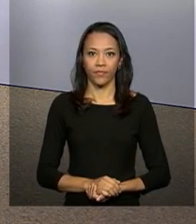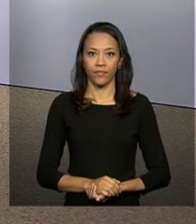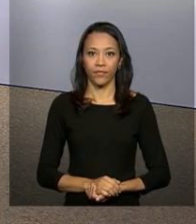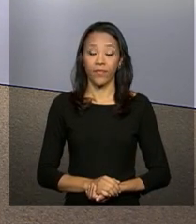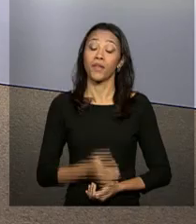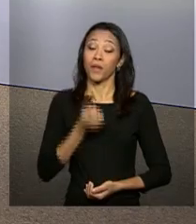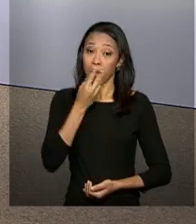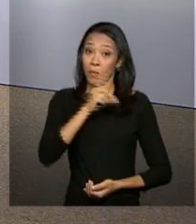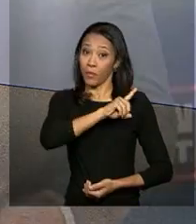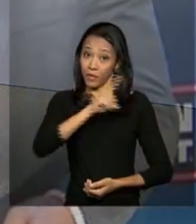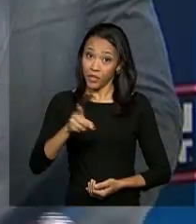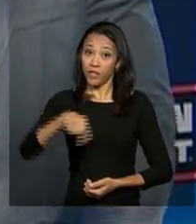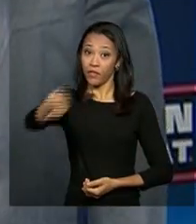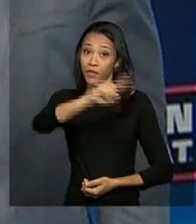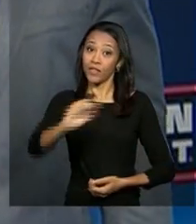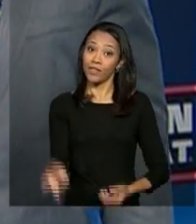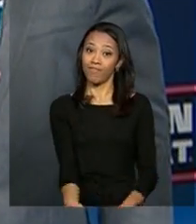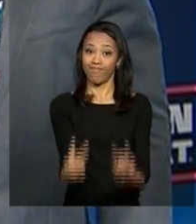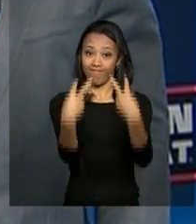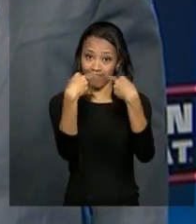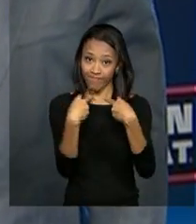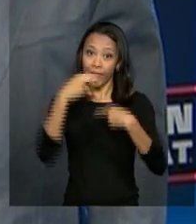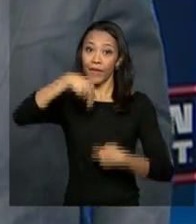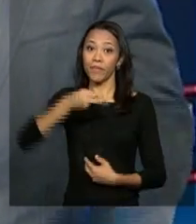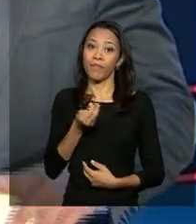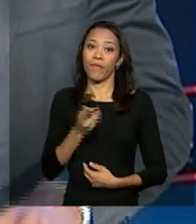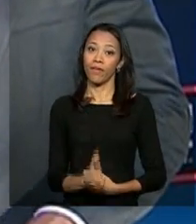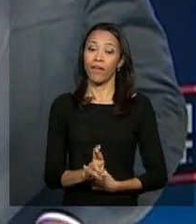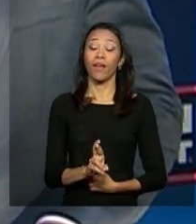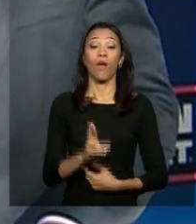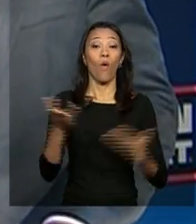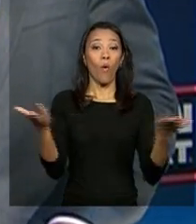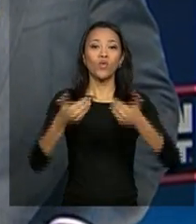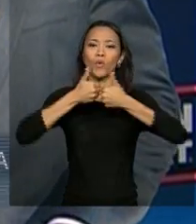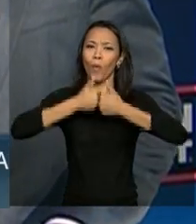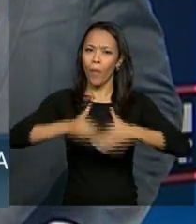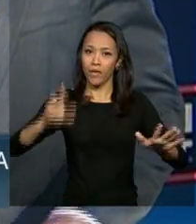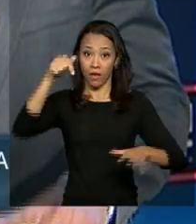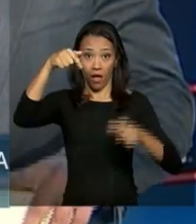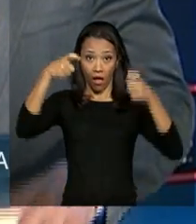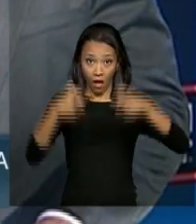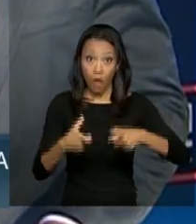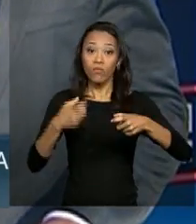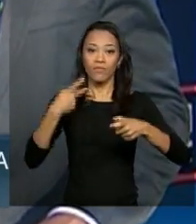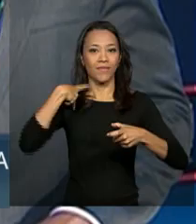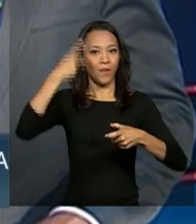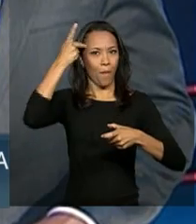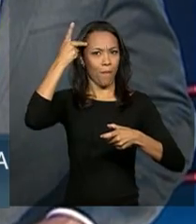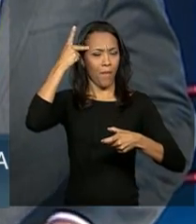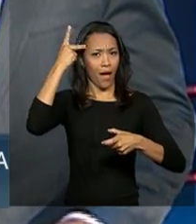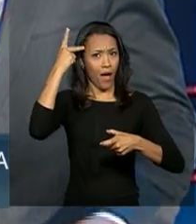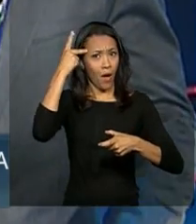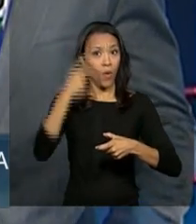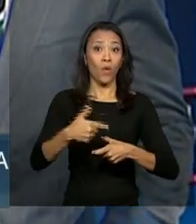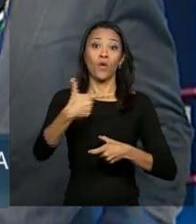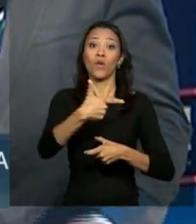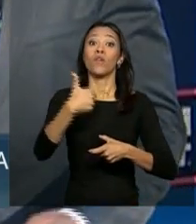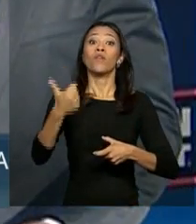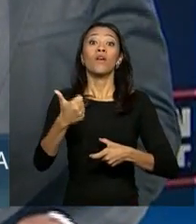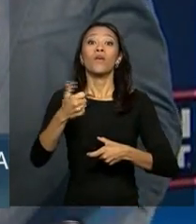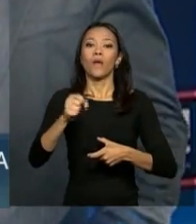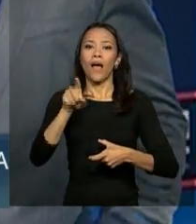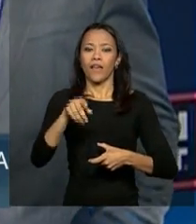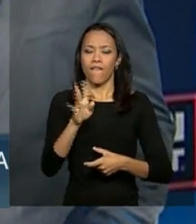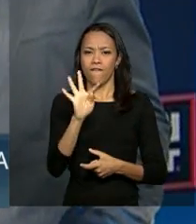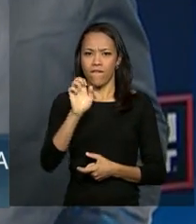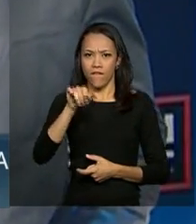Bom dia. Você acompanha a programação da TV NBR. Começa hoje aqui em São Paulo a 21ª edição da Feicon, o